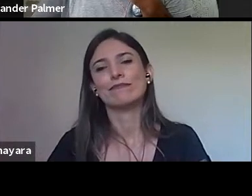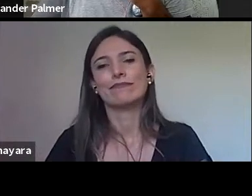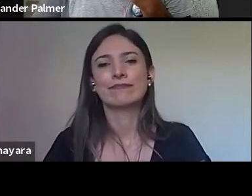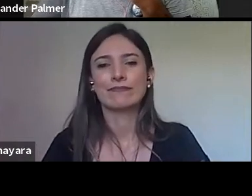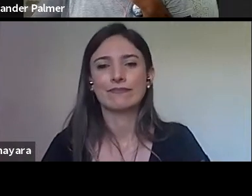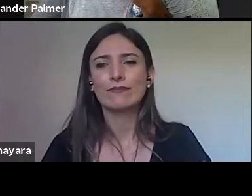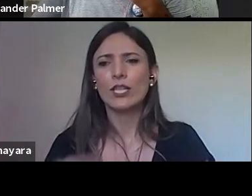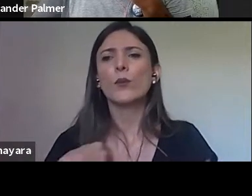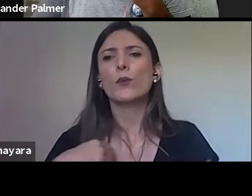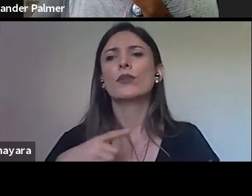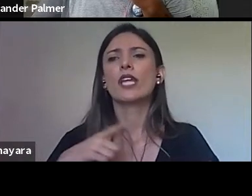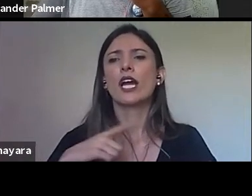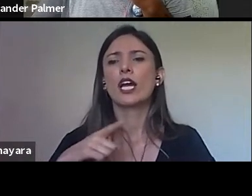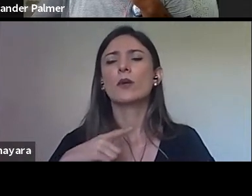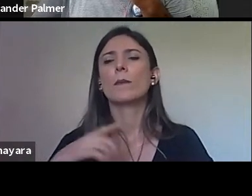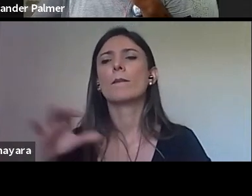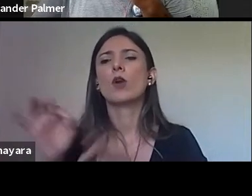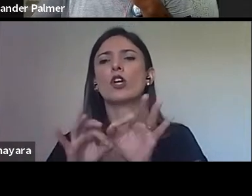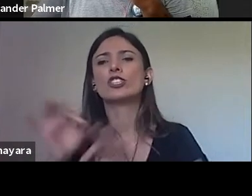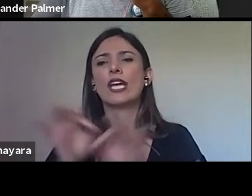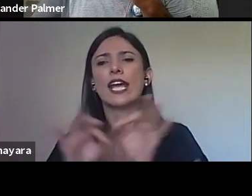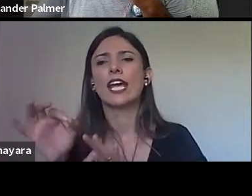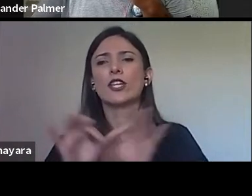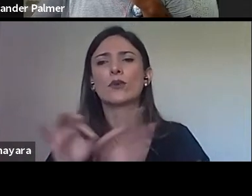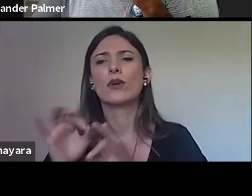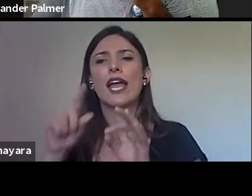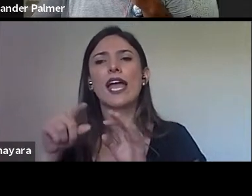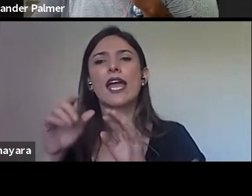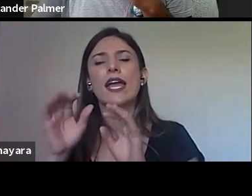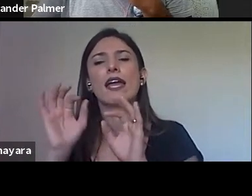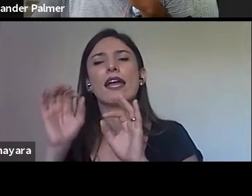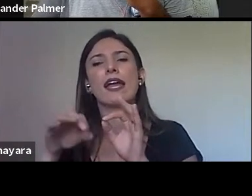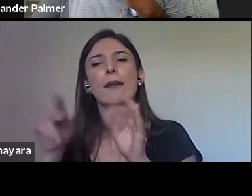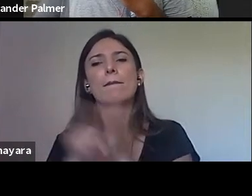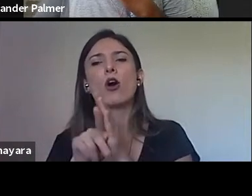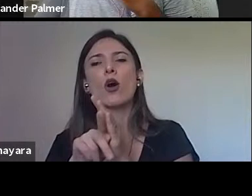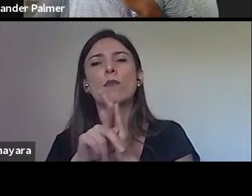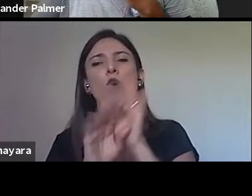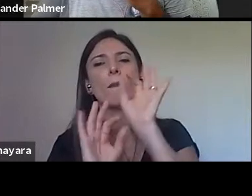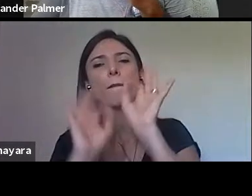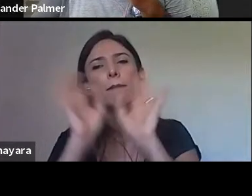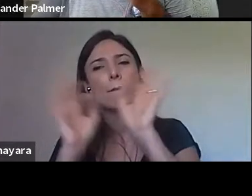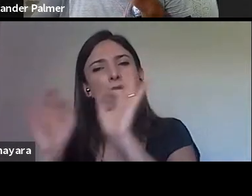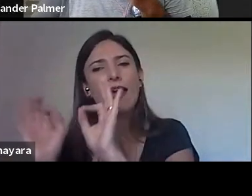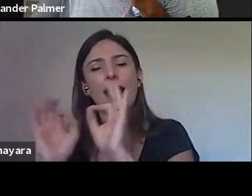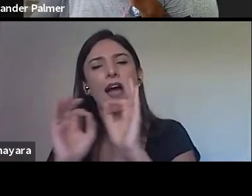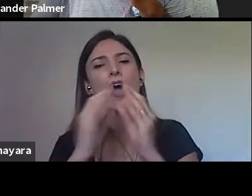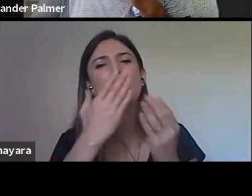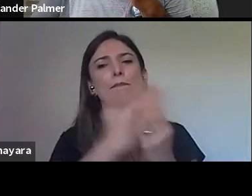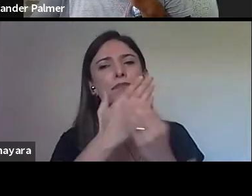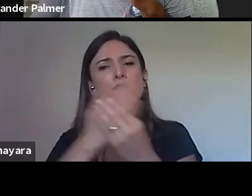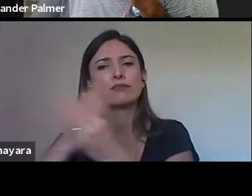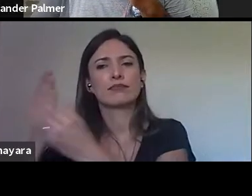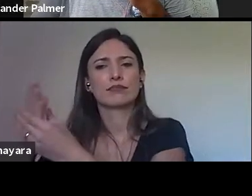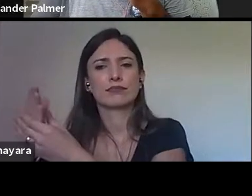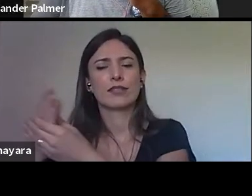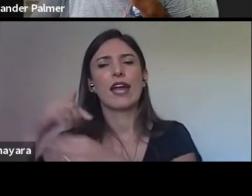projetos de organização de acervos documentais aqui em Dimatina, né? A gente concluiu um projeto